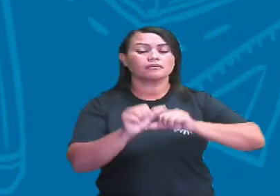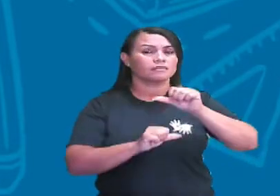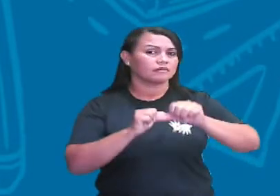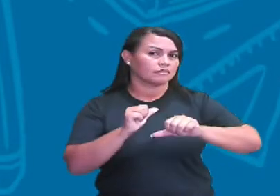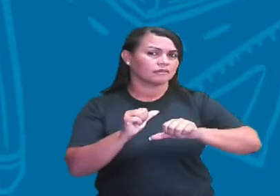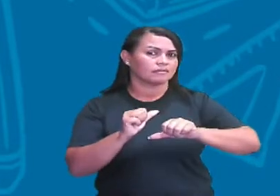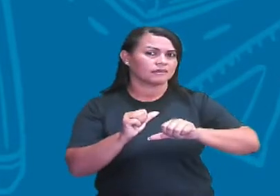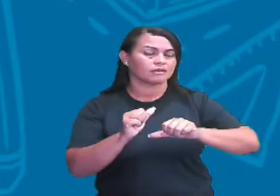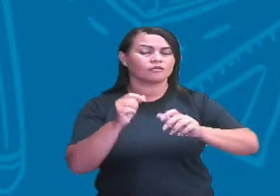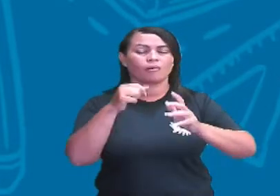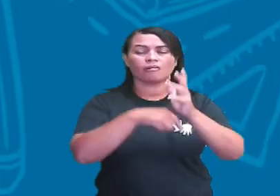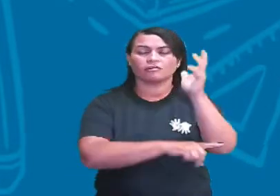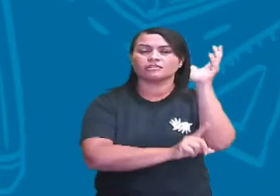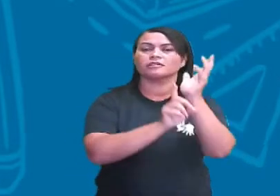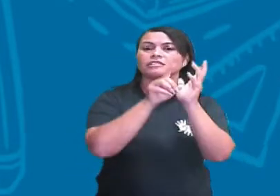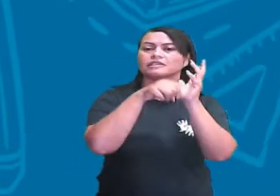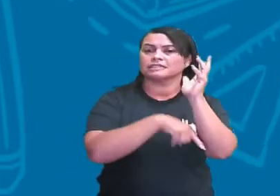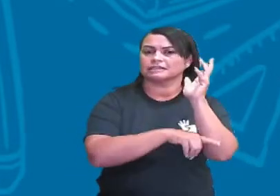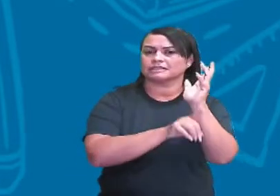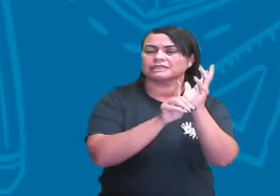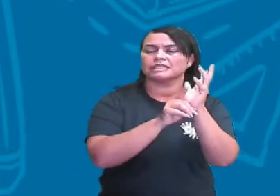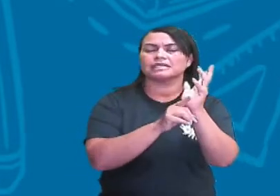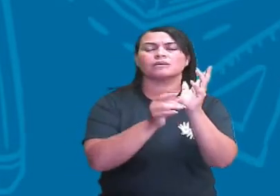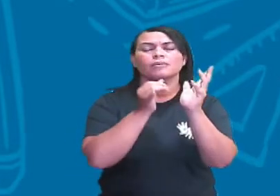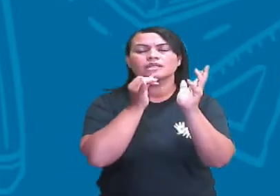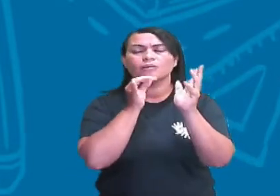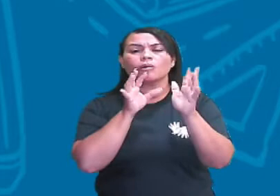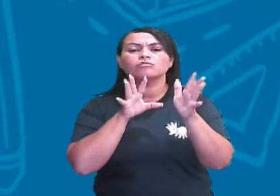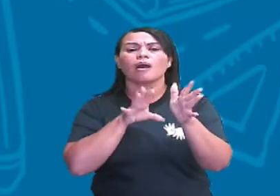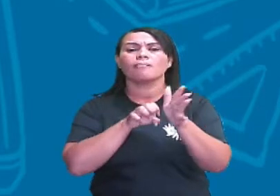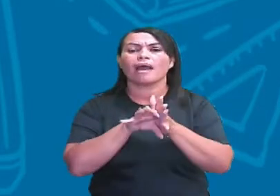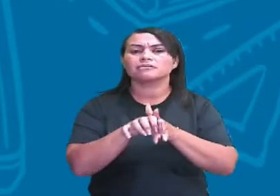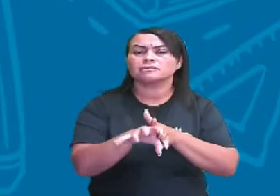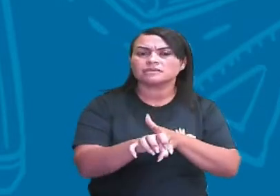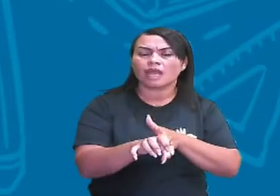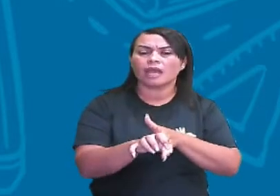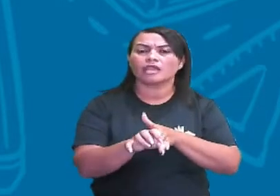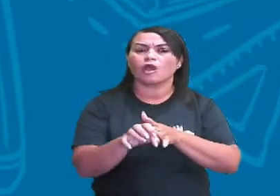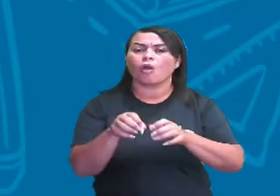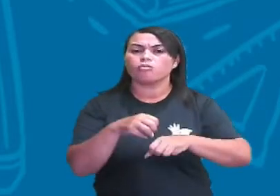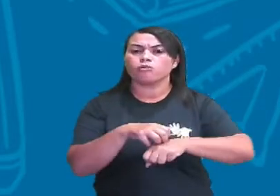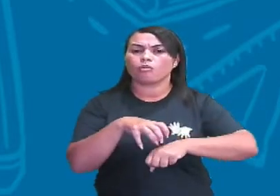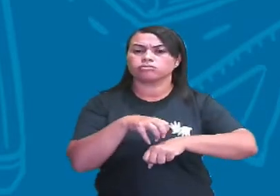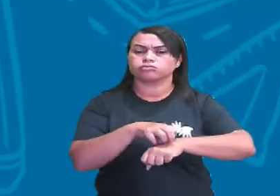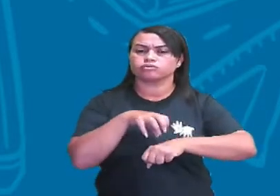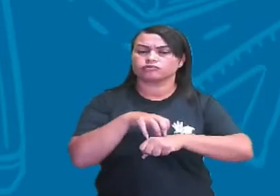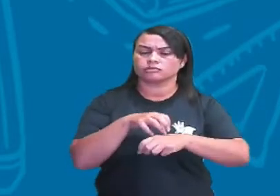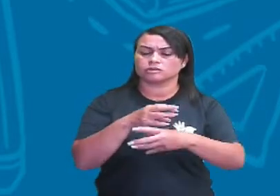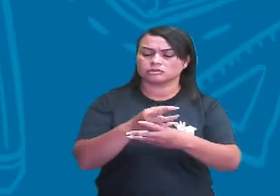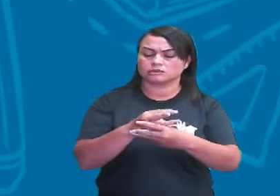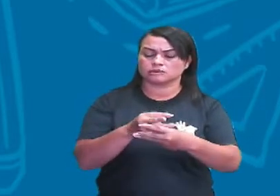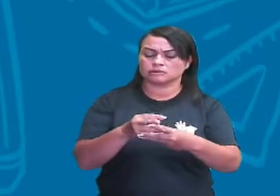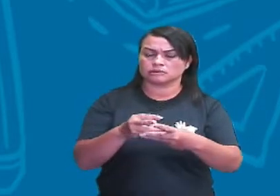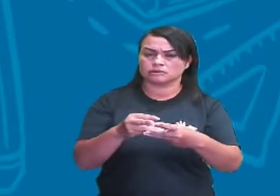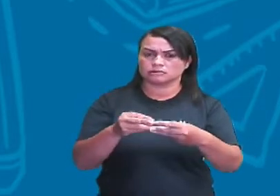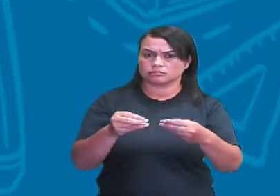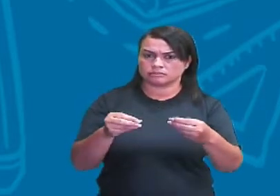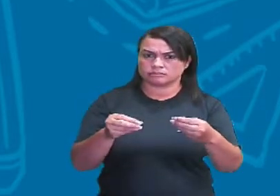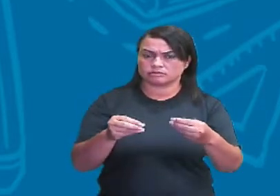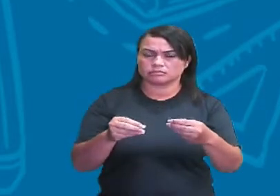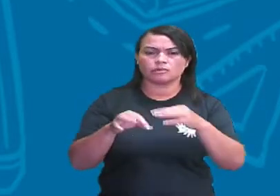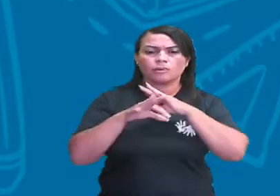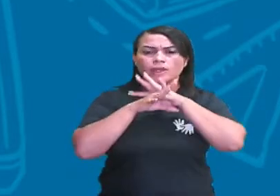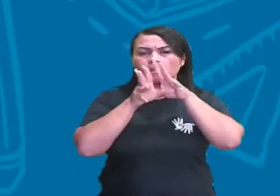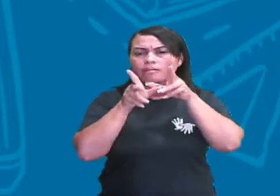produtores. Portanto, quando lá uma bactéria, quando um fungo realiza a decomposição de um animal que morreu,